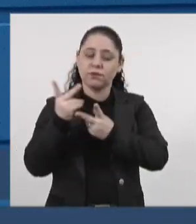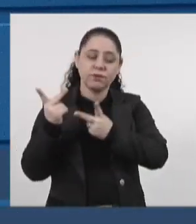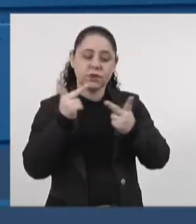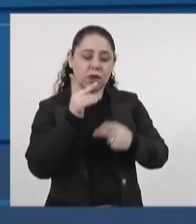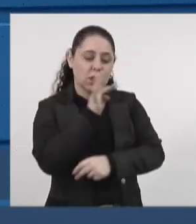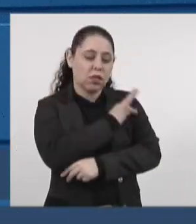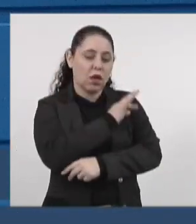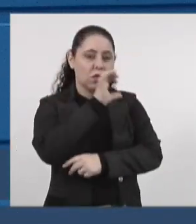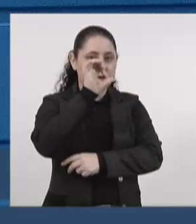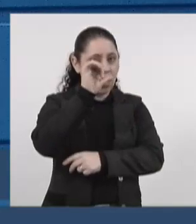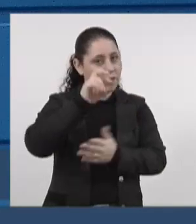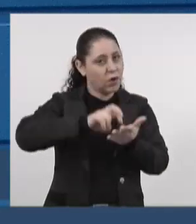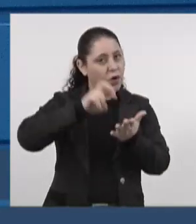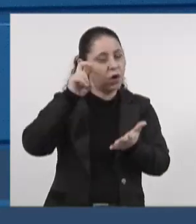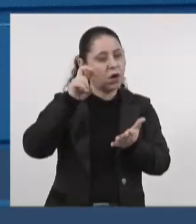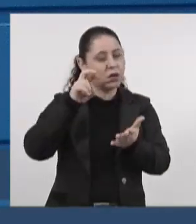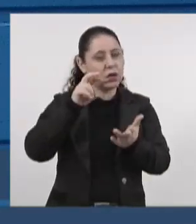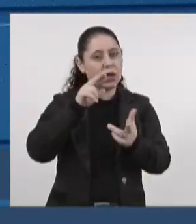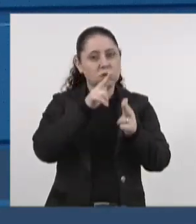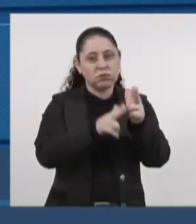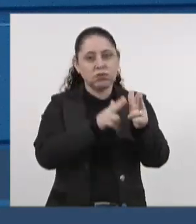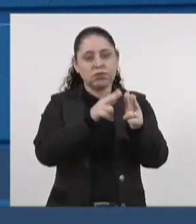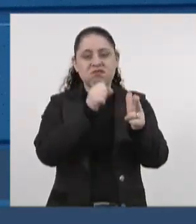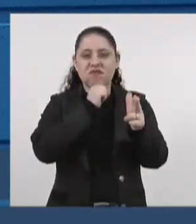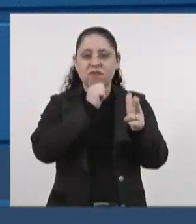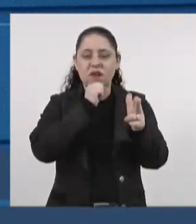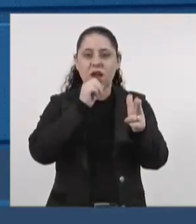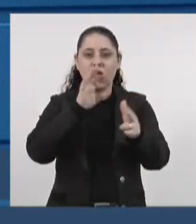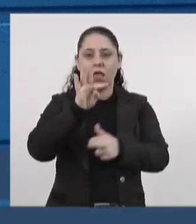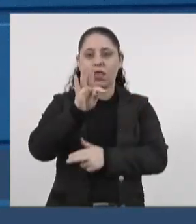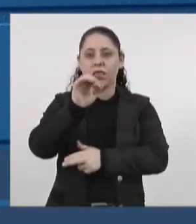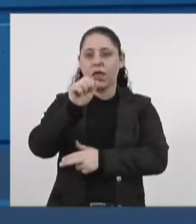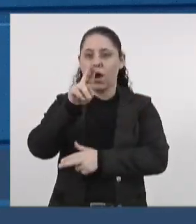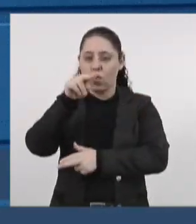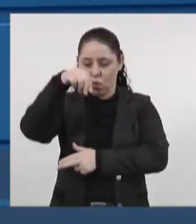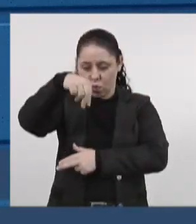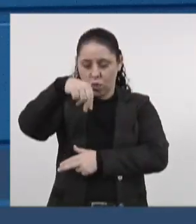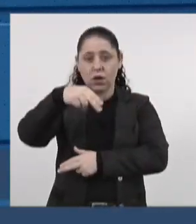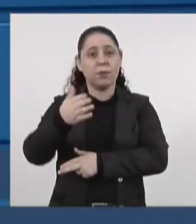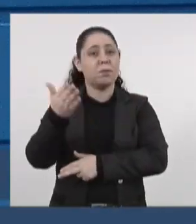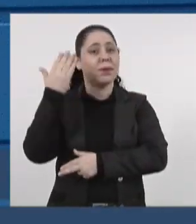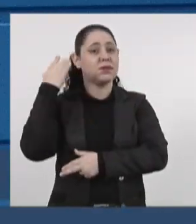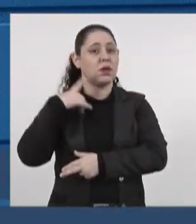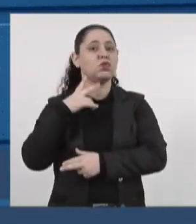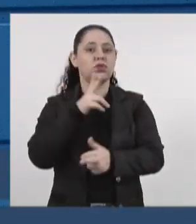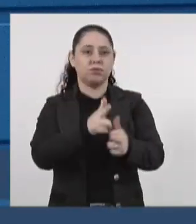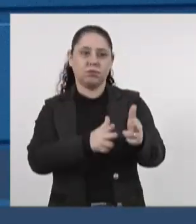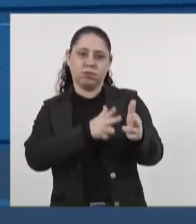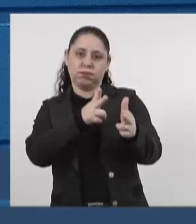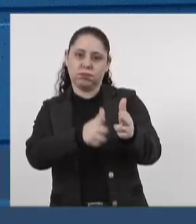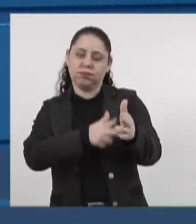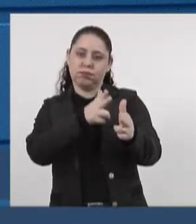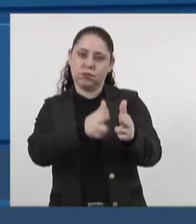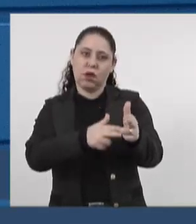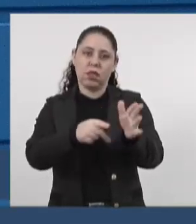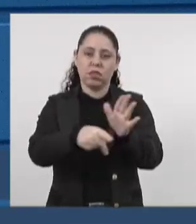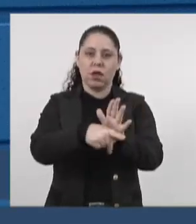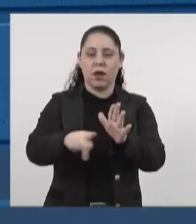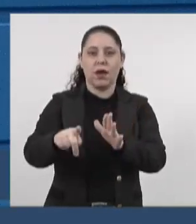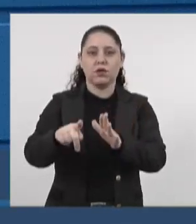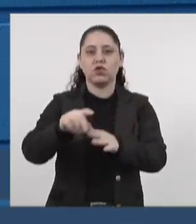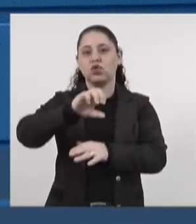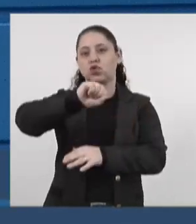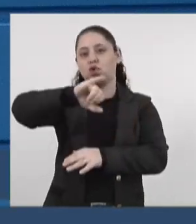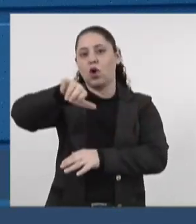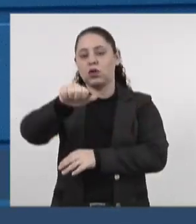horas, a antiga estação ferroviária do Distrito de Itaú, onde antigamente tinha uma operação de embarca de soja e de